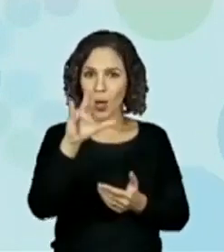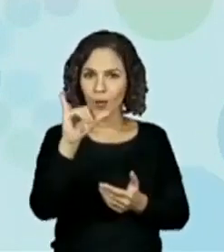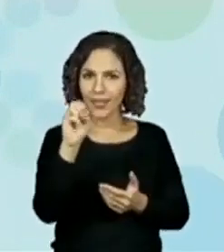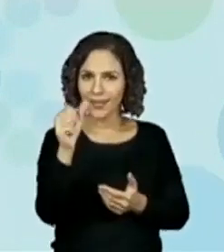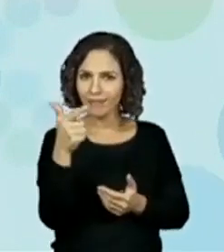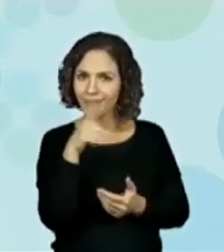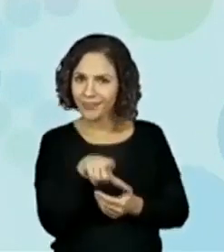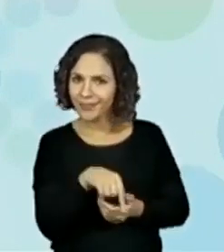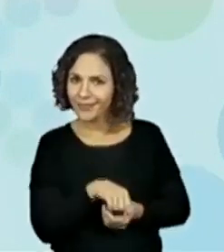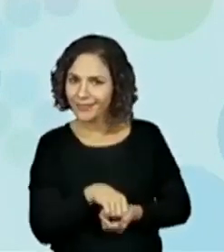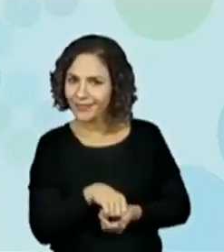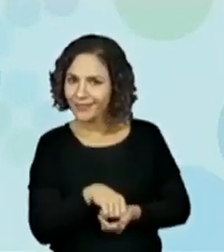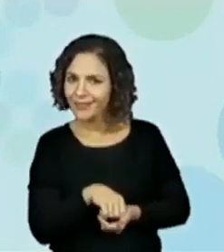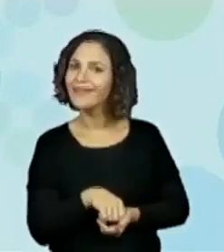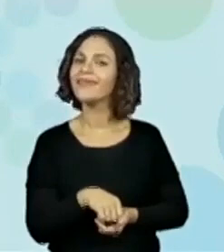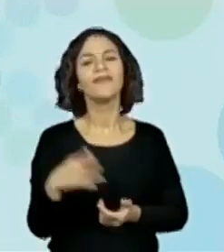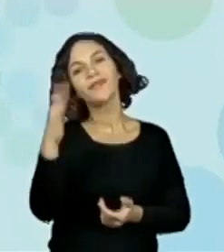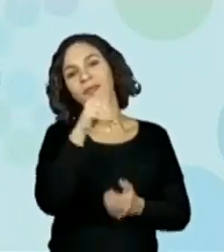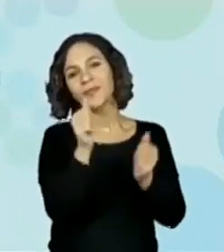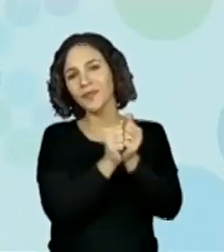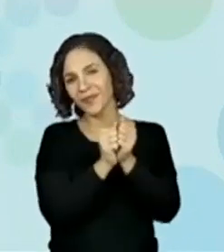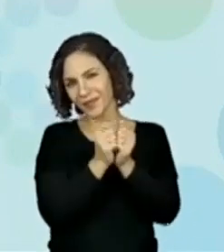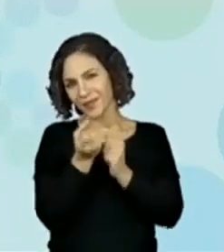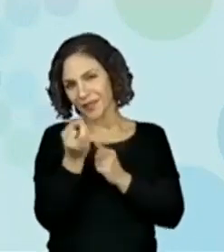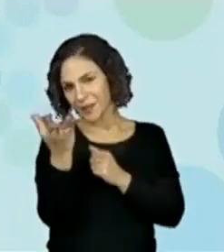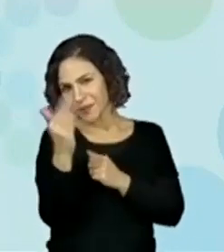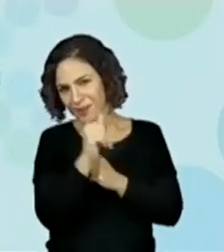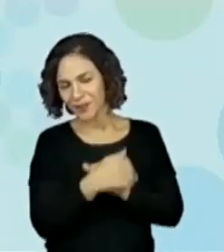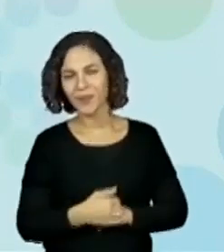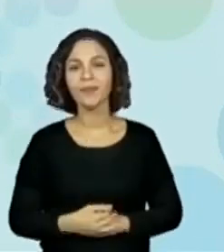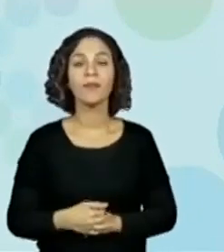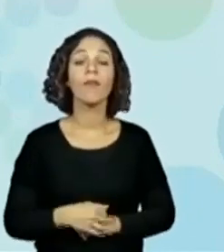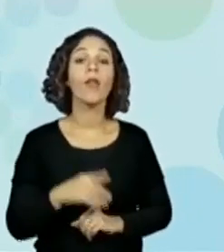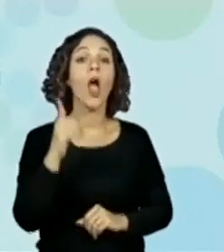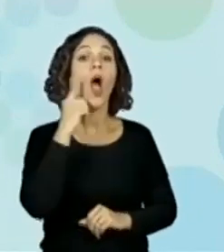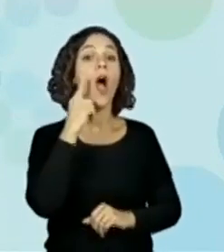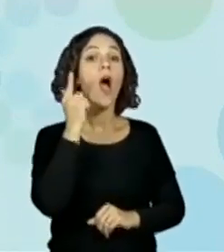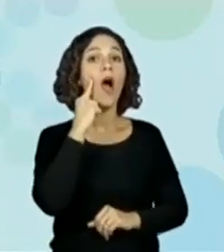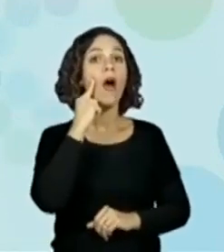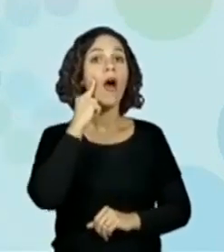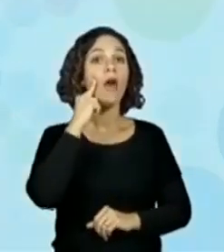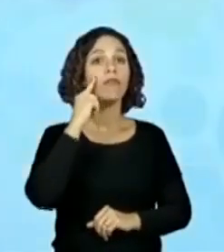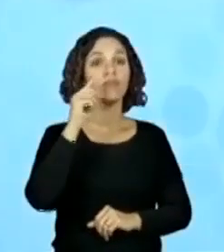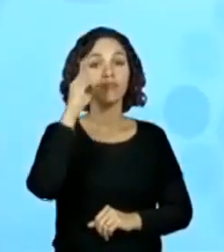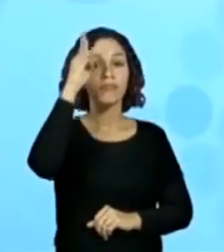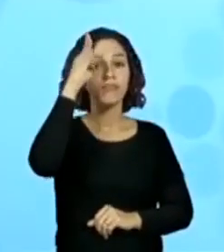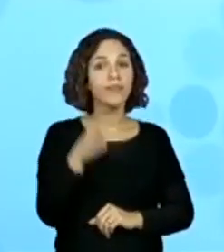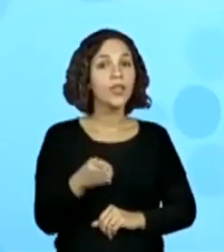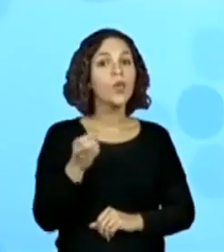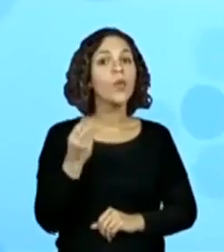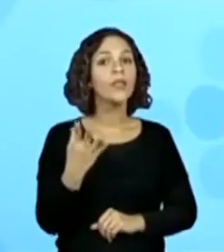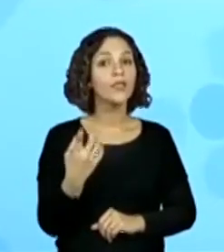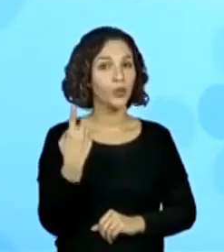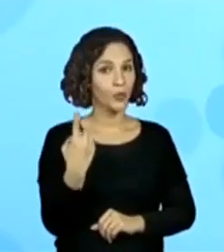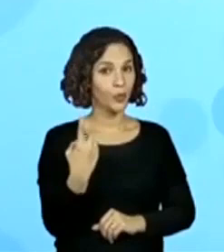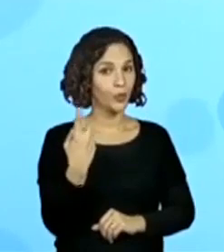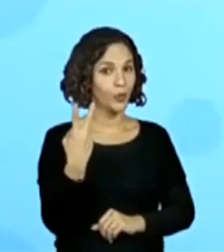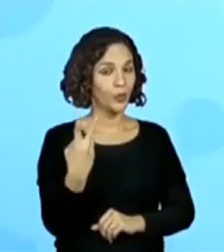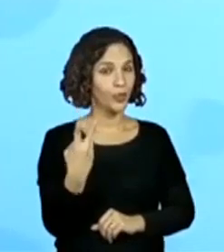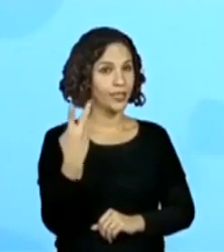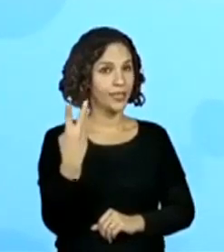também, Luísa? Vamos contar? Ó, nós temos de altura um patinho, dois patinhos,